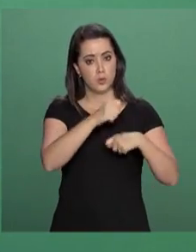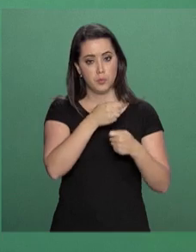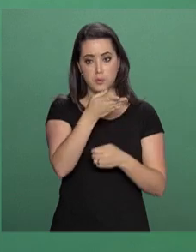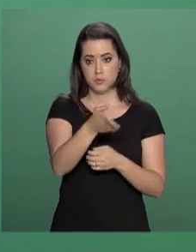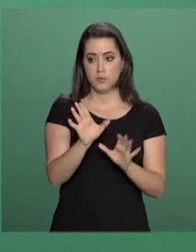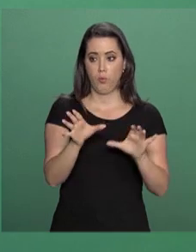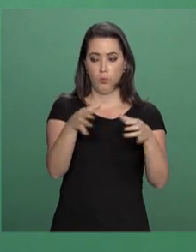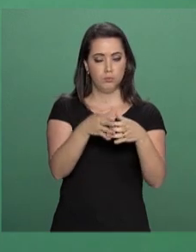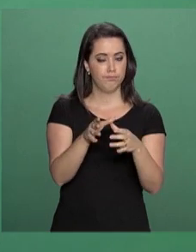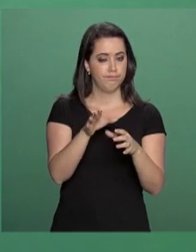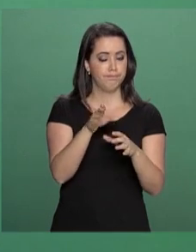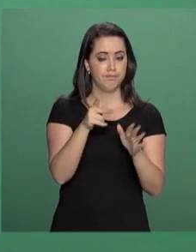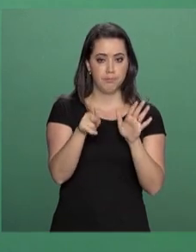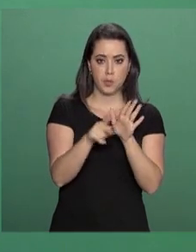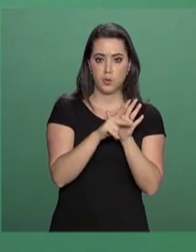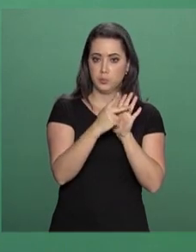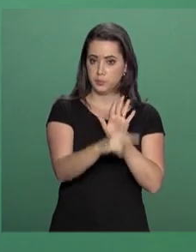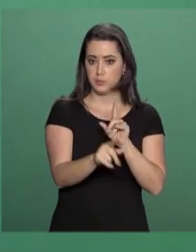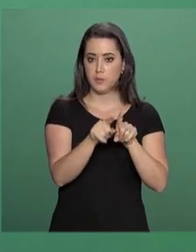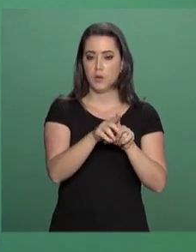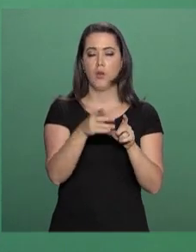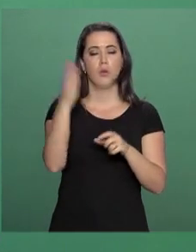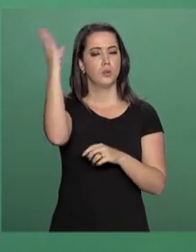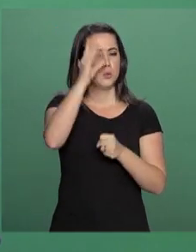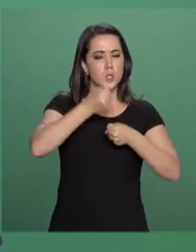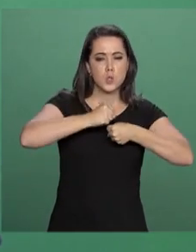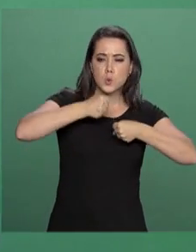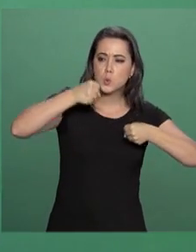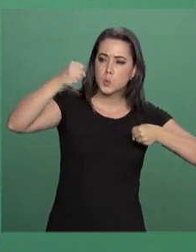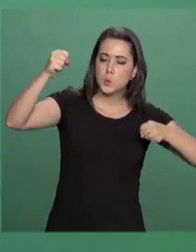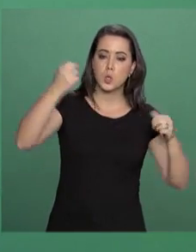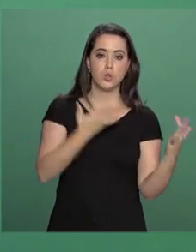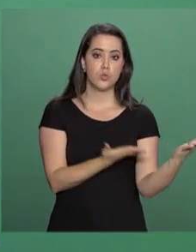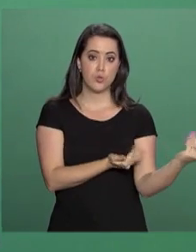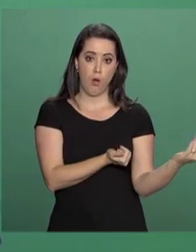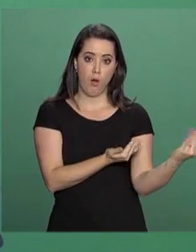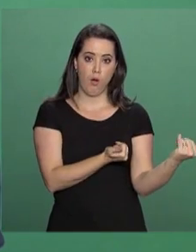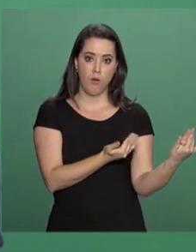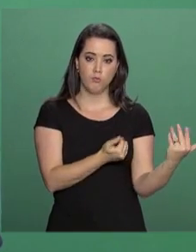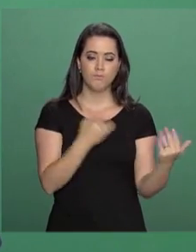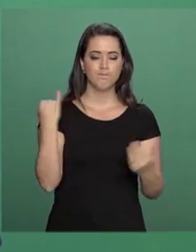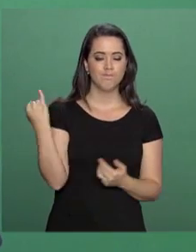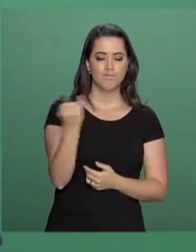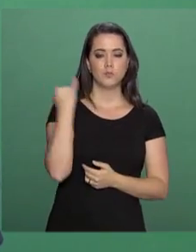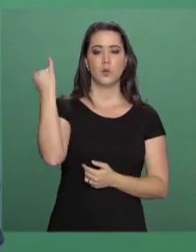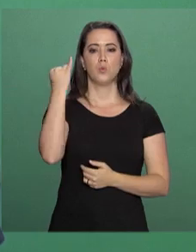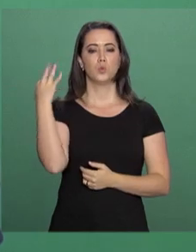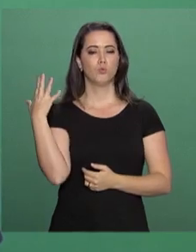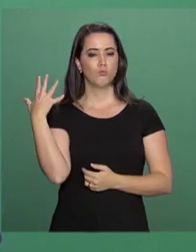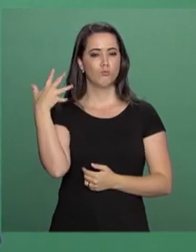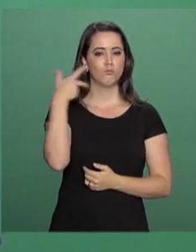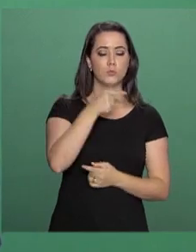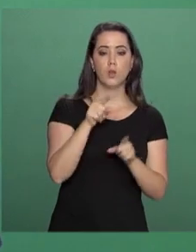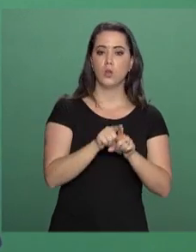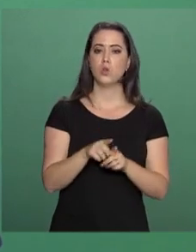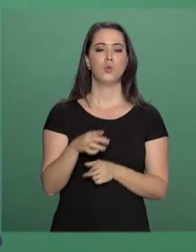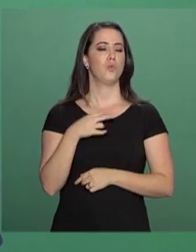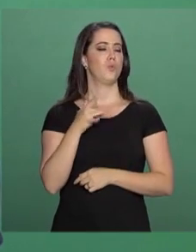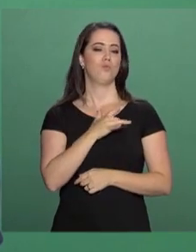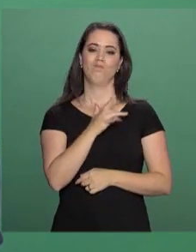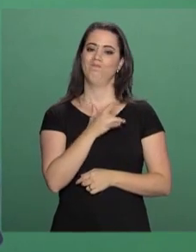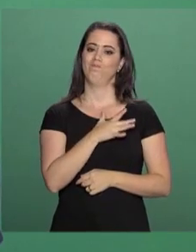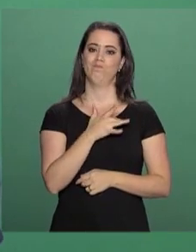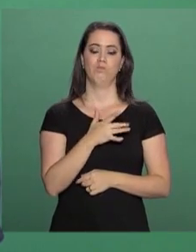constituída. O Brasil é gigante, jovem, impávio do colosso e não deve temer a luta